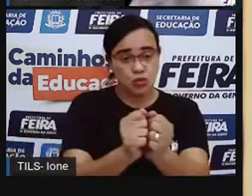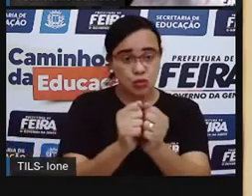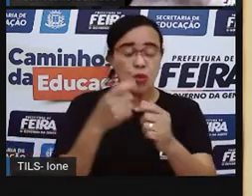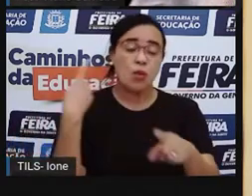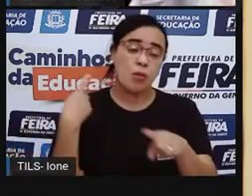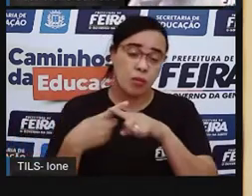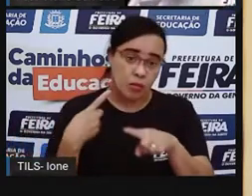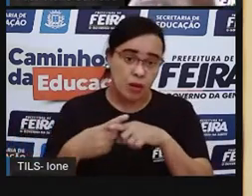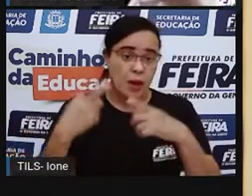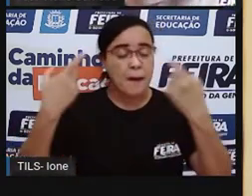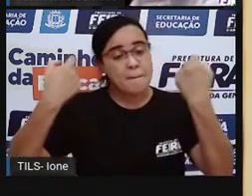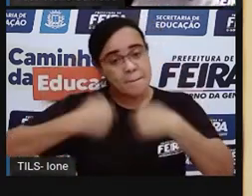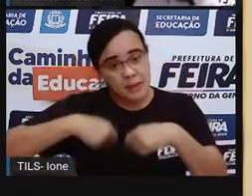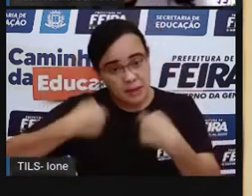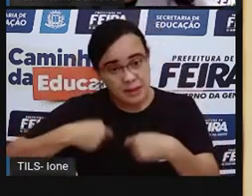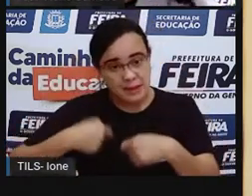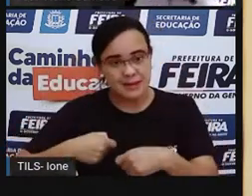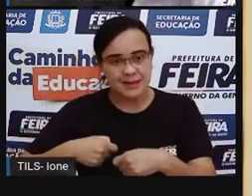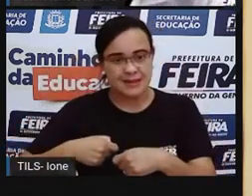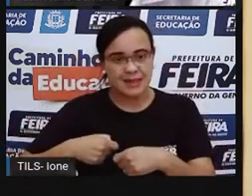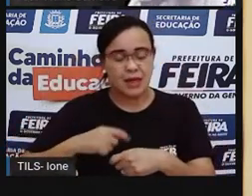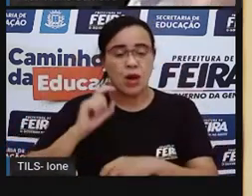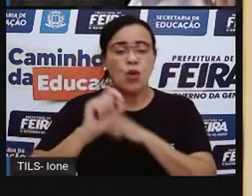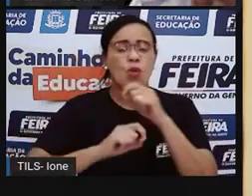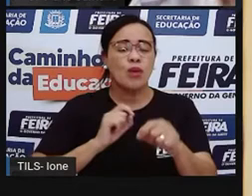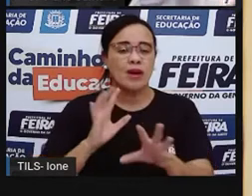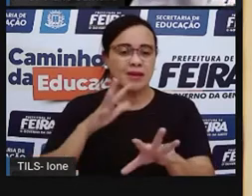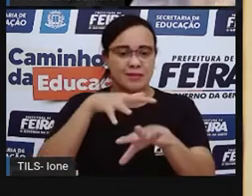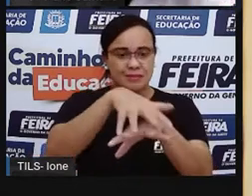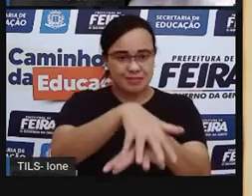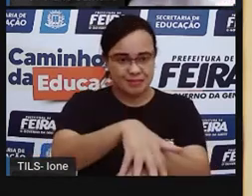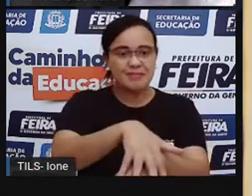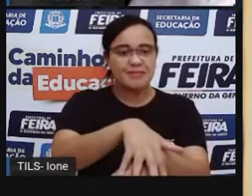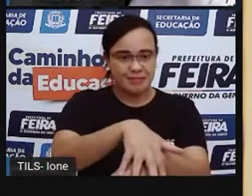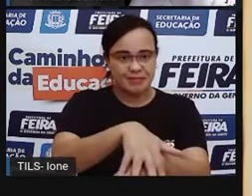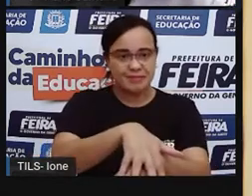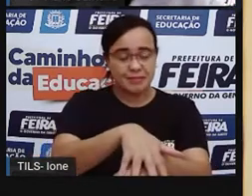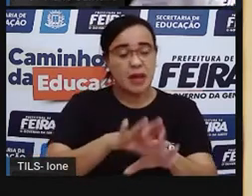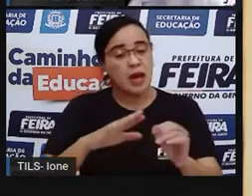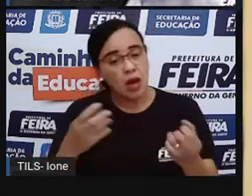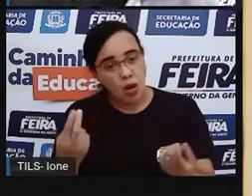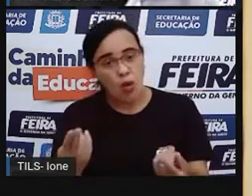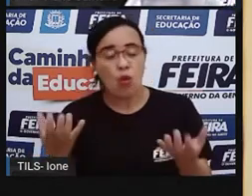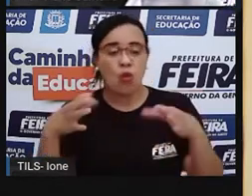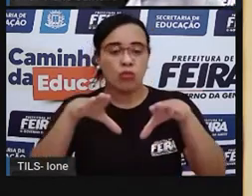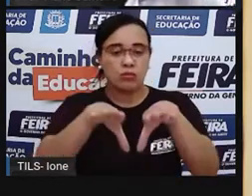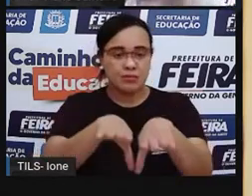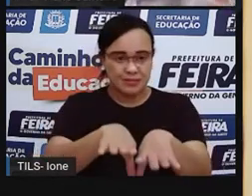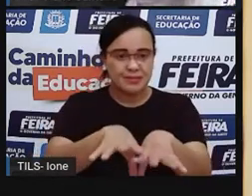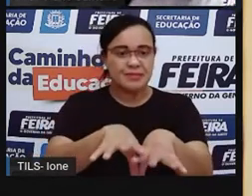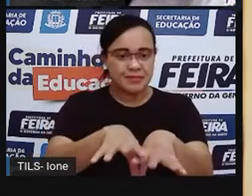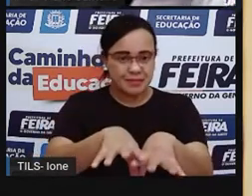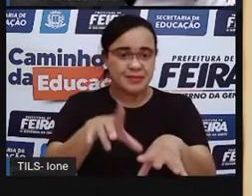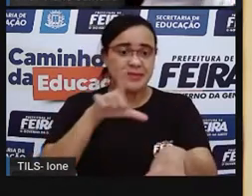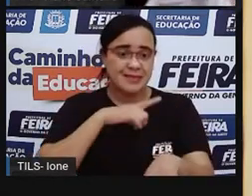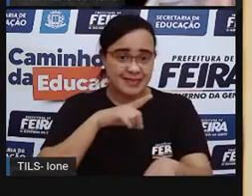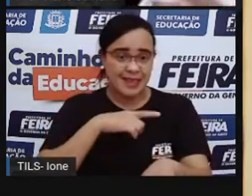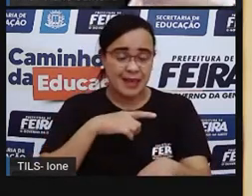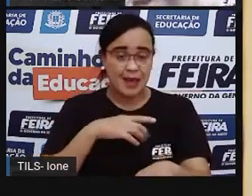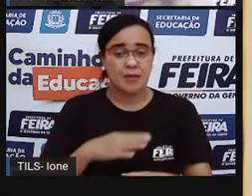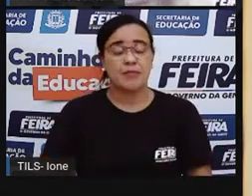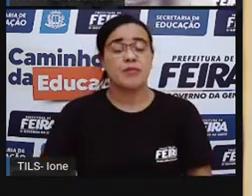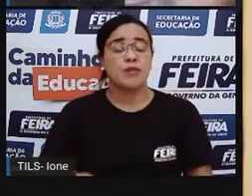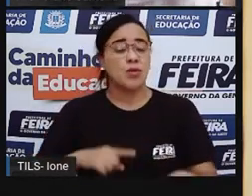escola, ela precisa acolher essa criança, né? E para essa criança conseguir se desenvolver bem. Independente dela ter uma